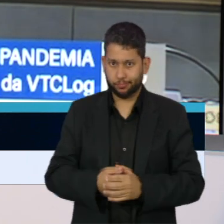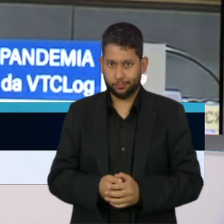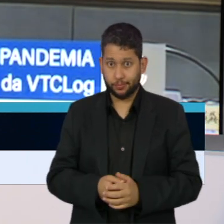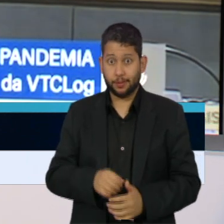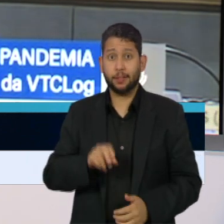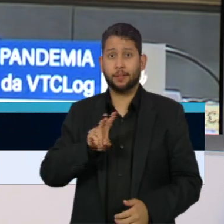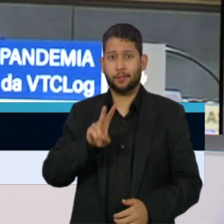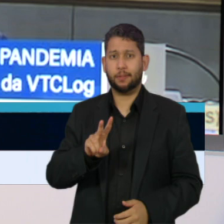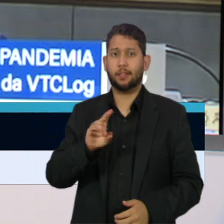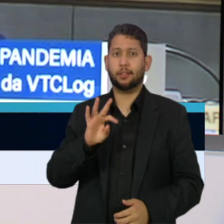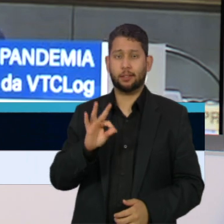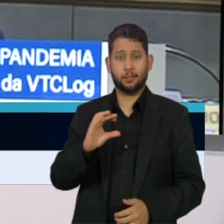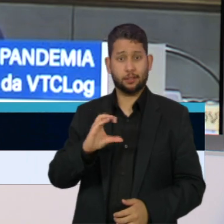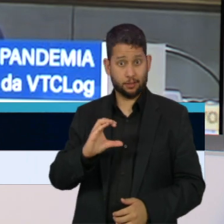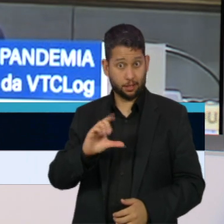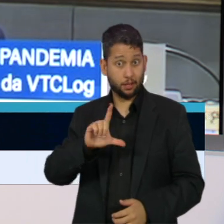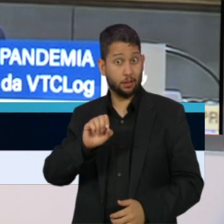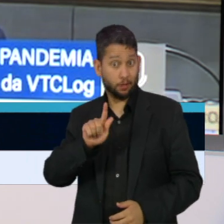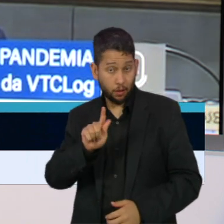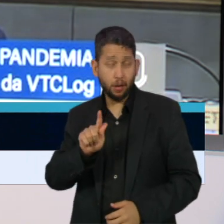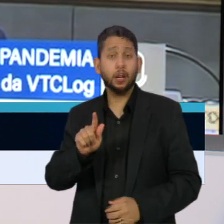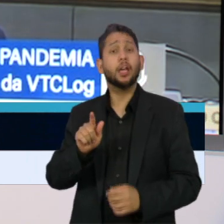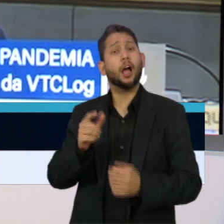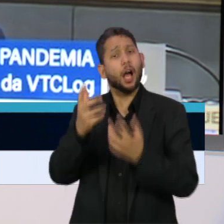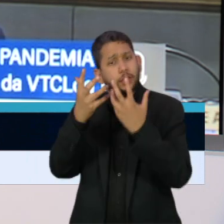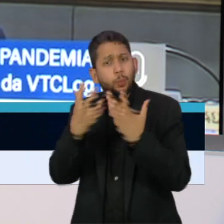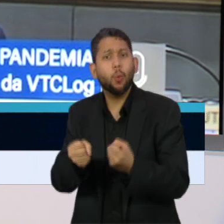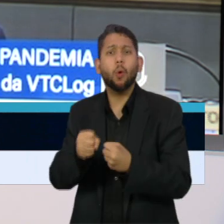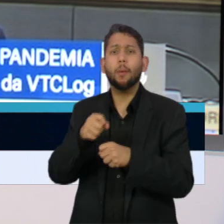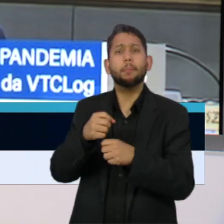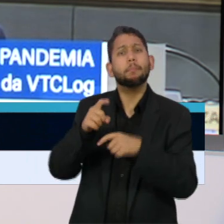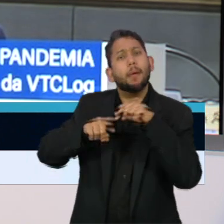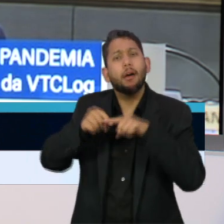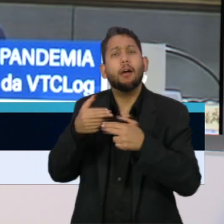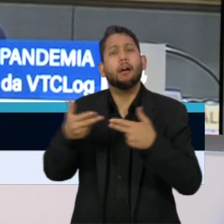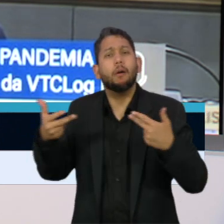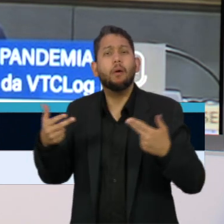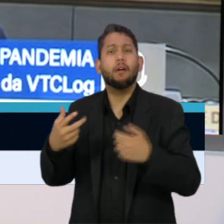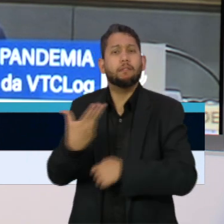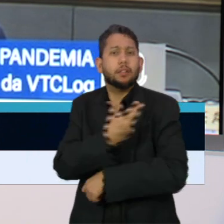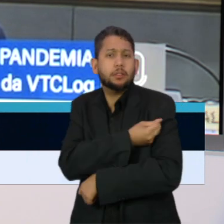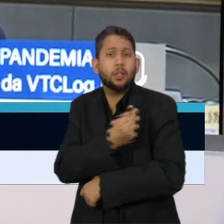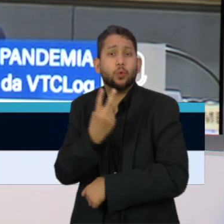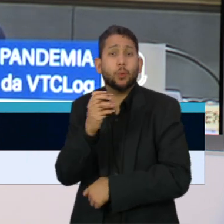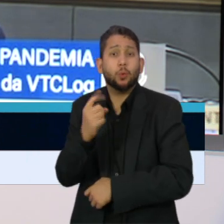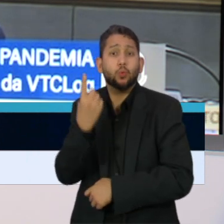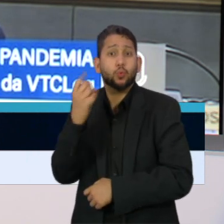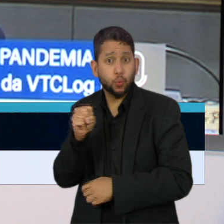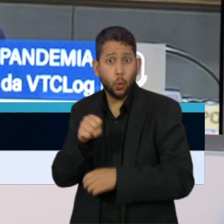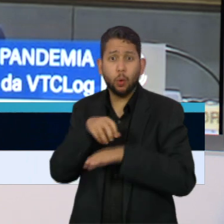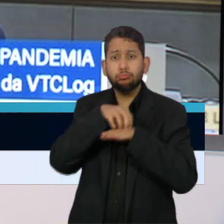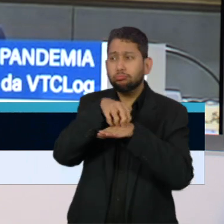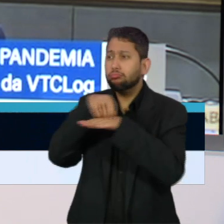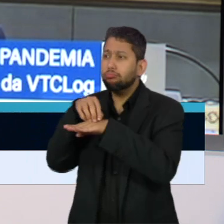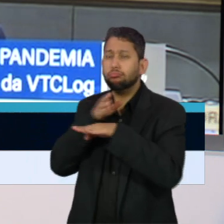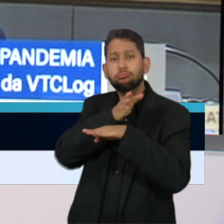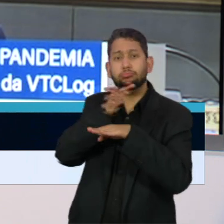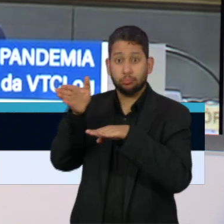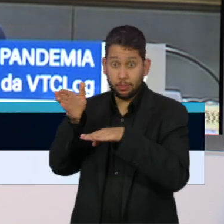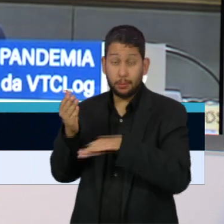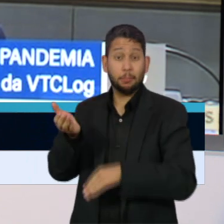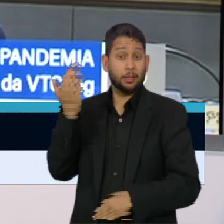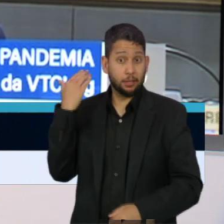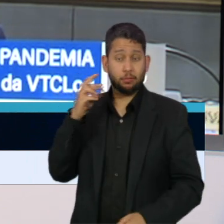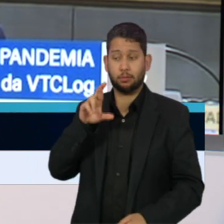logística de distribuição de vacinas, remédios e outros insumos no país em 2018, quando o Ministro da Saúde era Ricardo